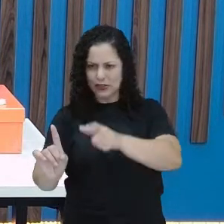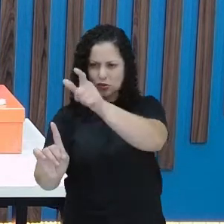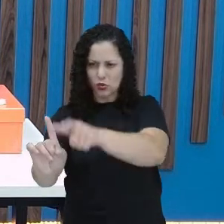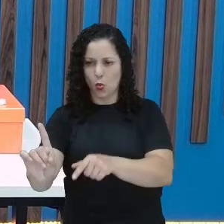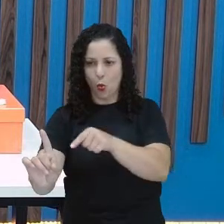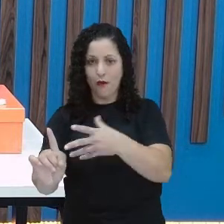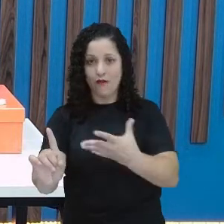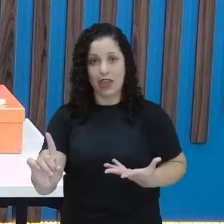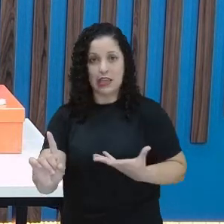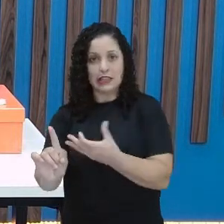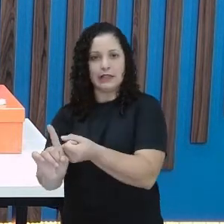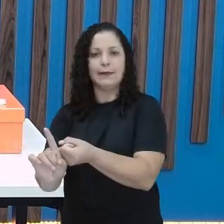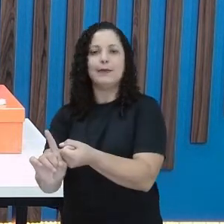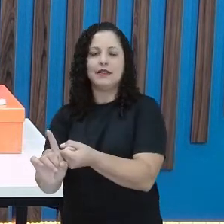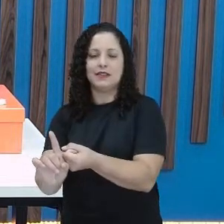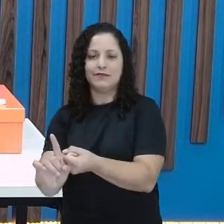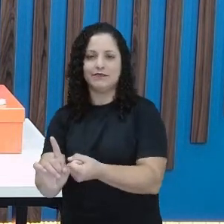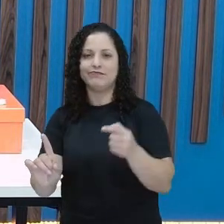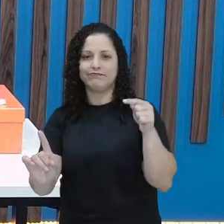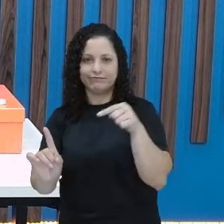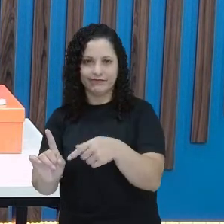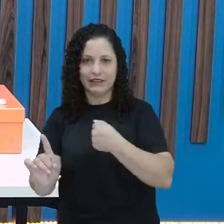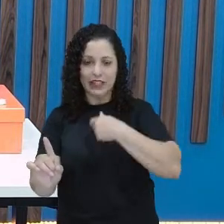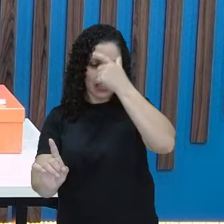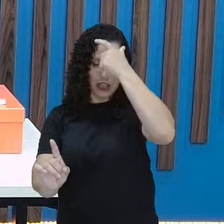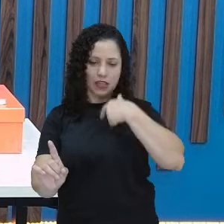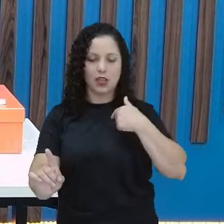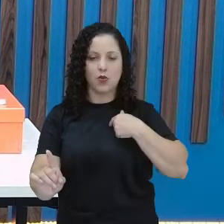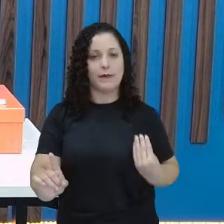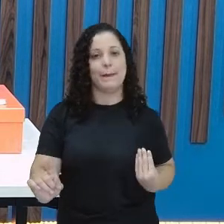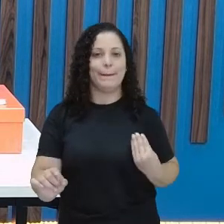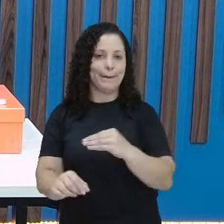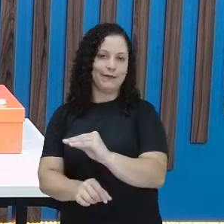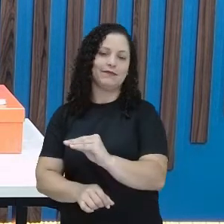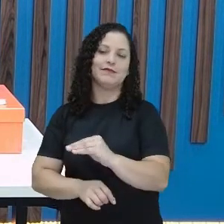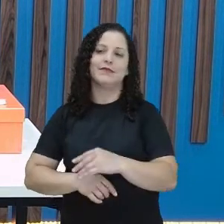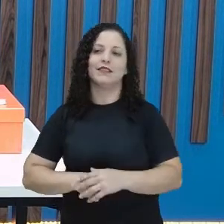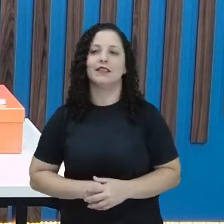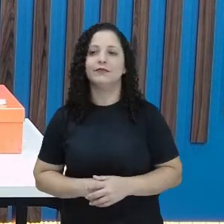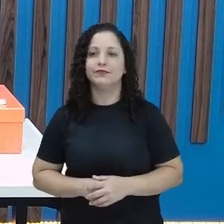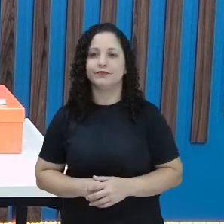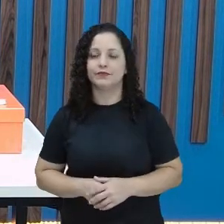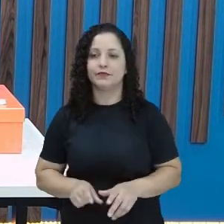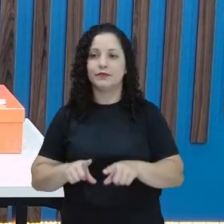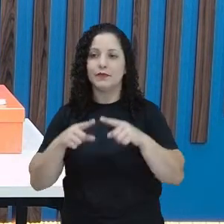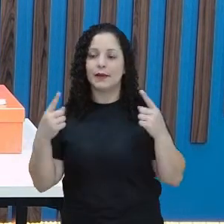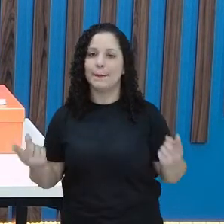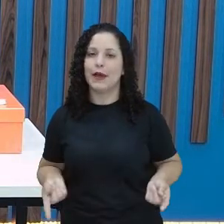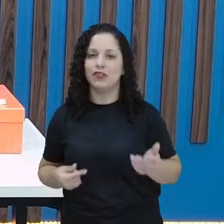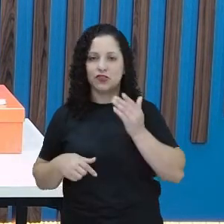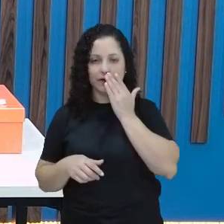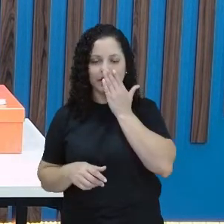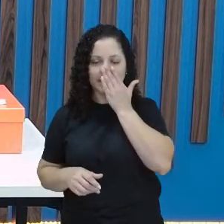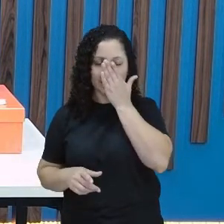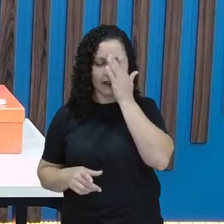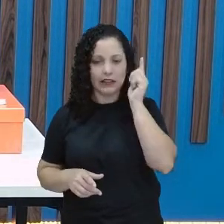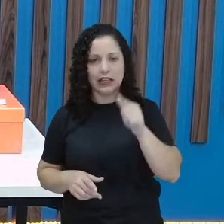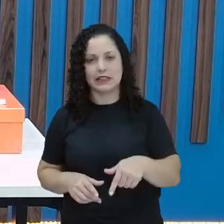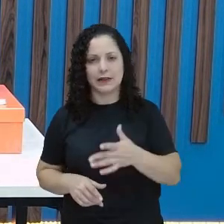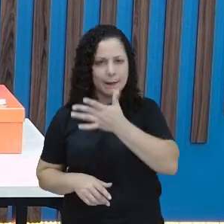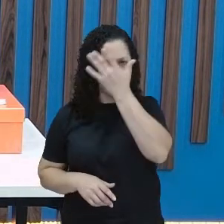que a gente chama de destinatário. Agora, além disso, não é? Desse